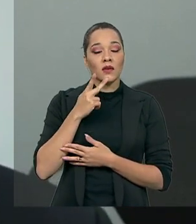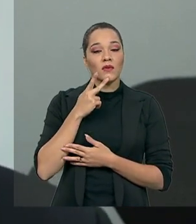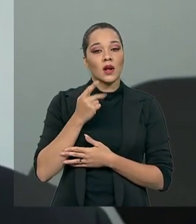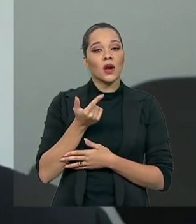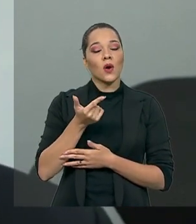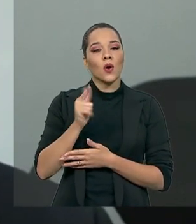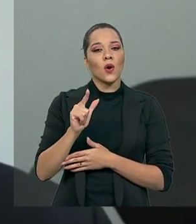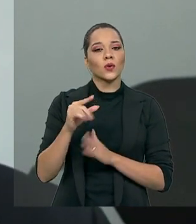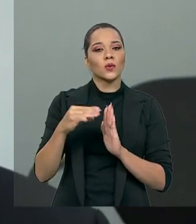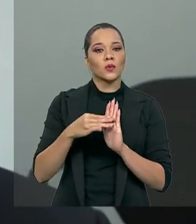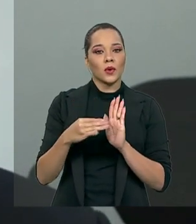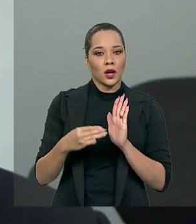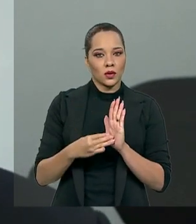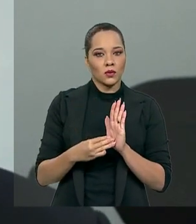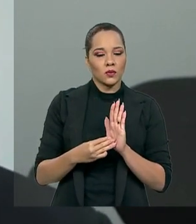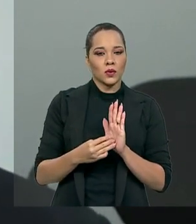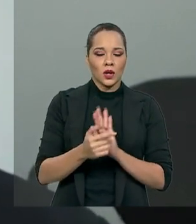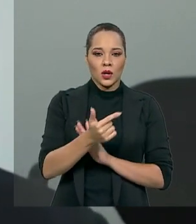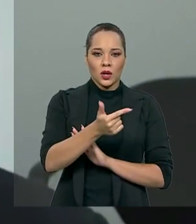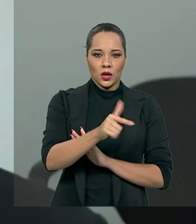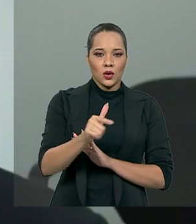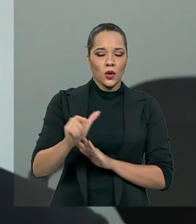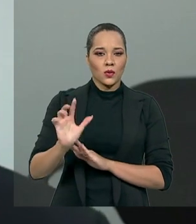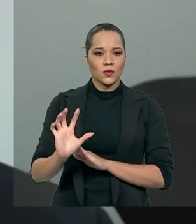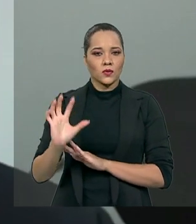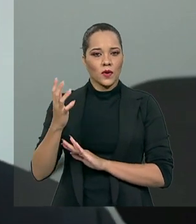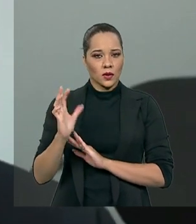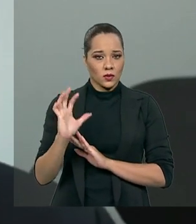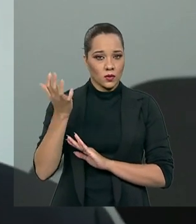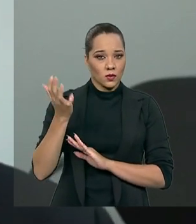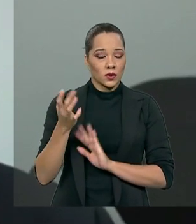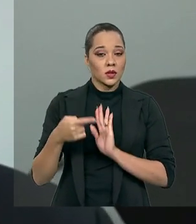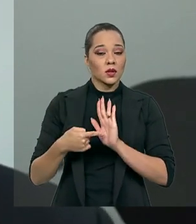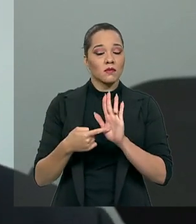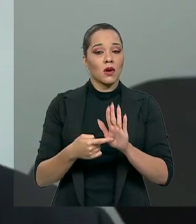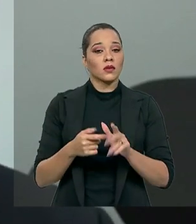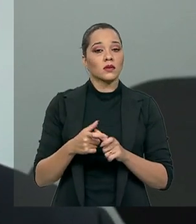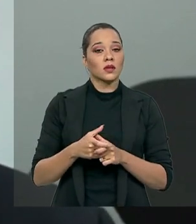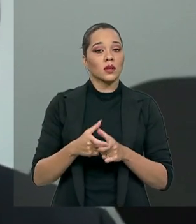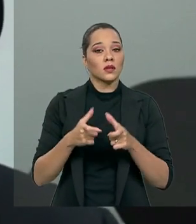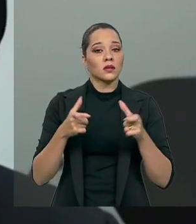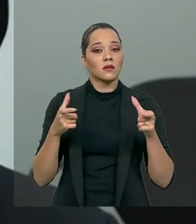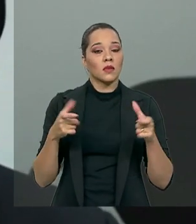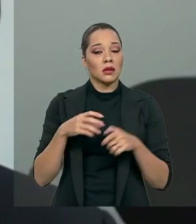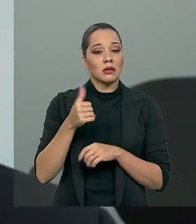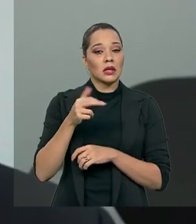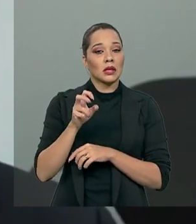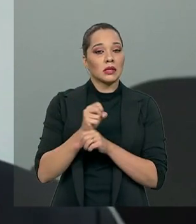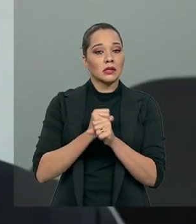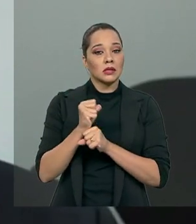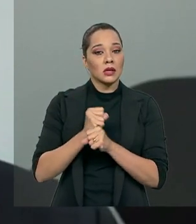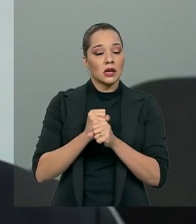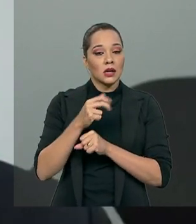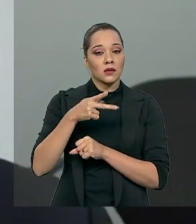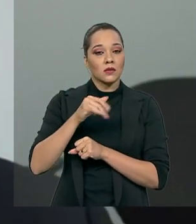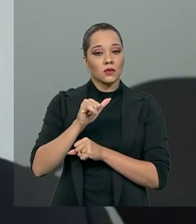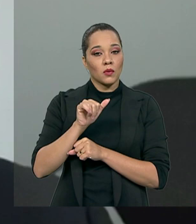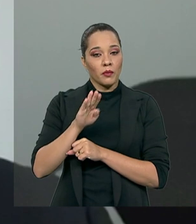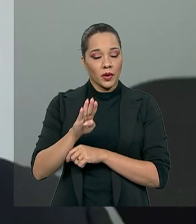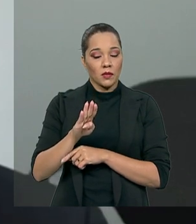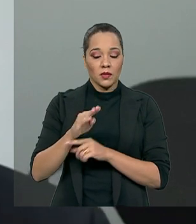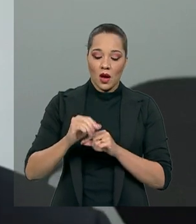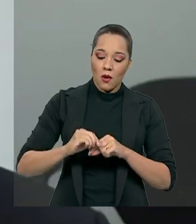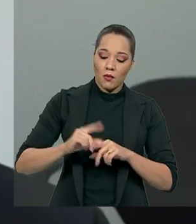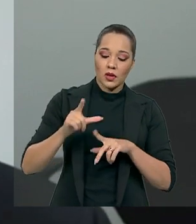outra metodologia e outros fatores que mostram o crescimento, em 15 anos, do PIB potencial de